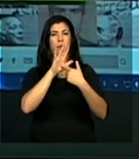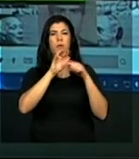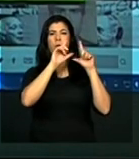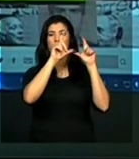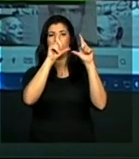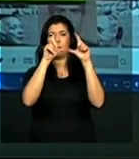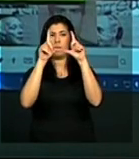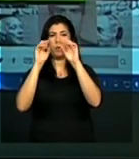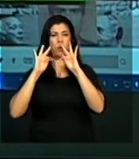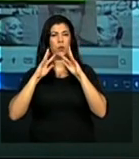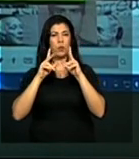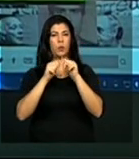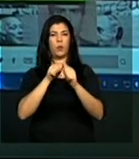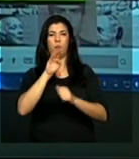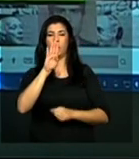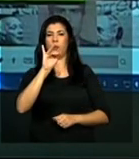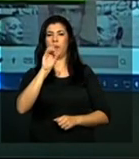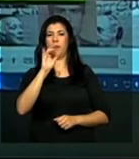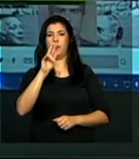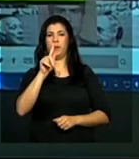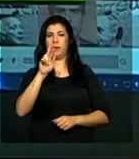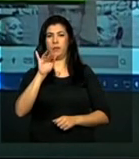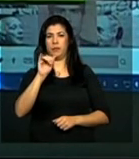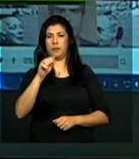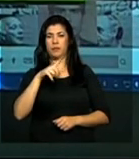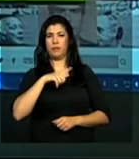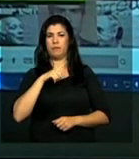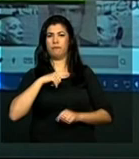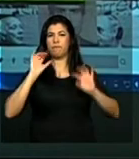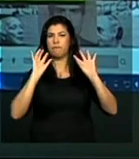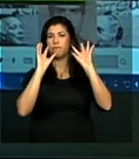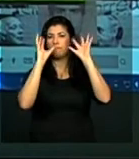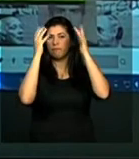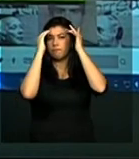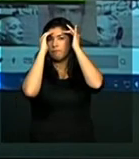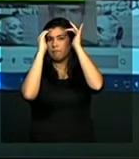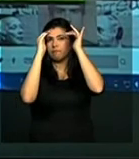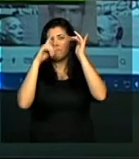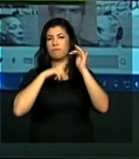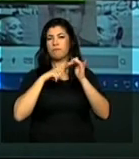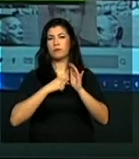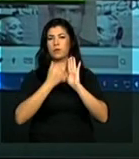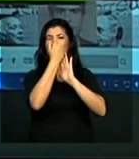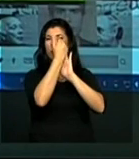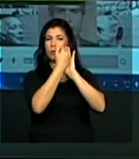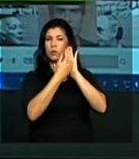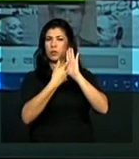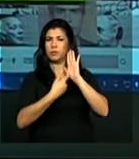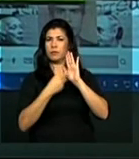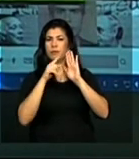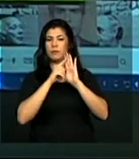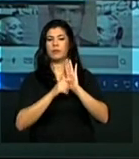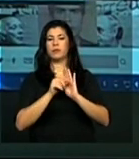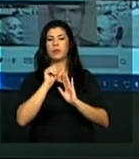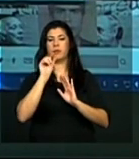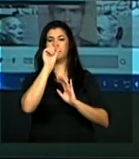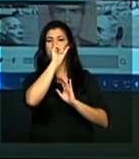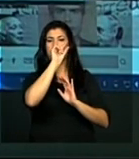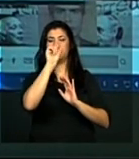link com as biografias deles. É uma homenagem que a gente está fazendo aí nessa linha. E vamos lá para a barra